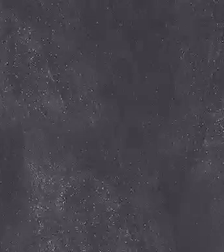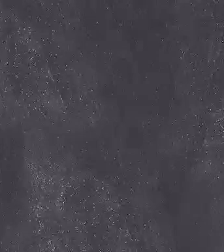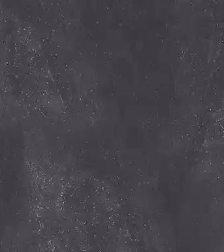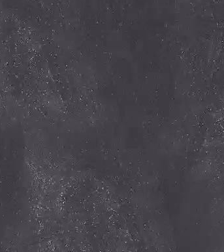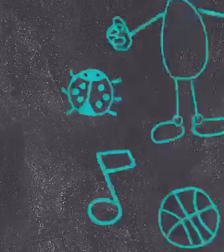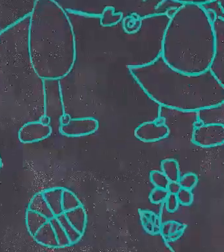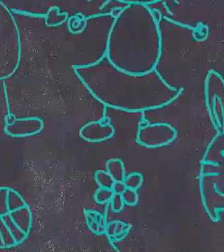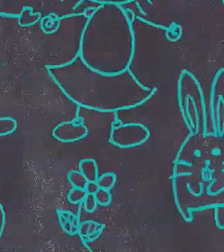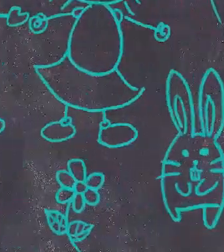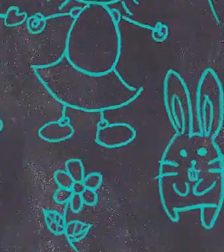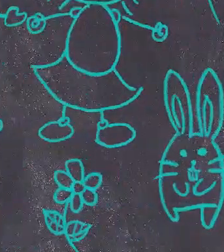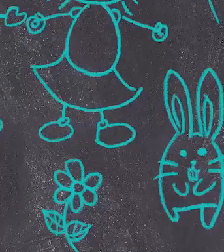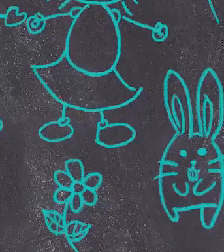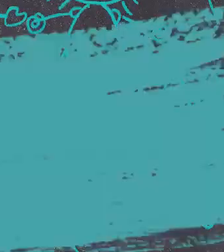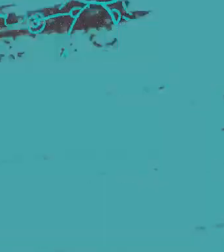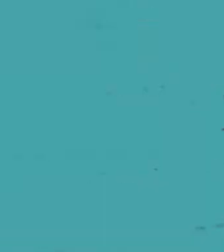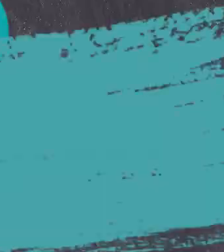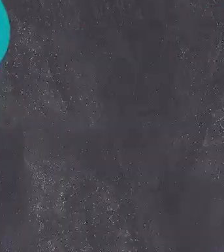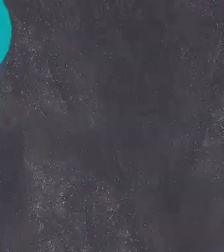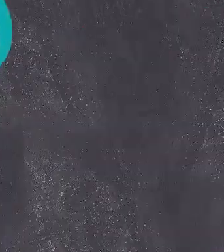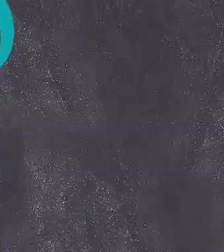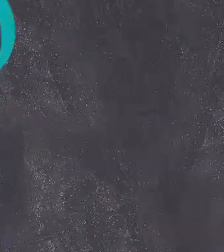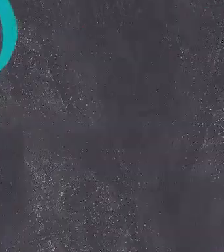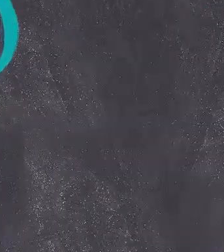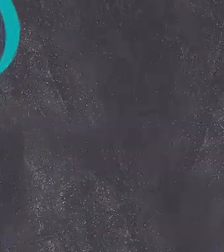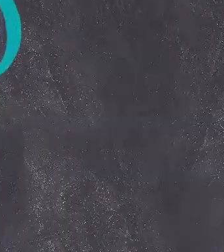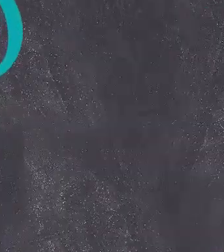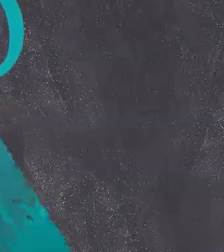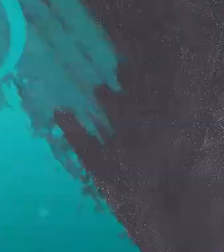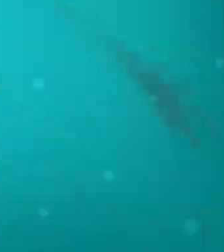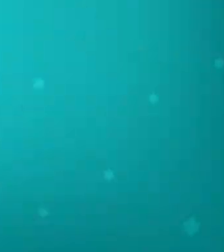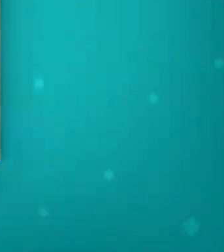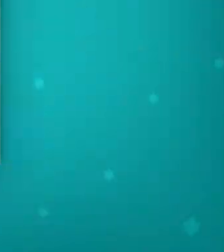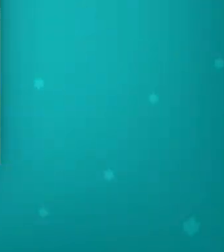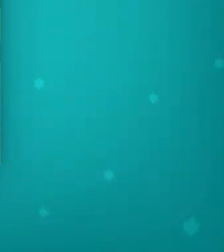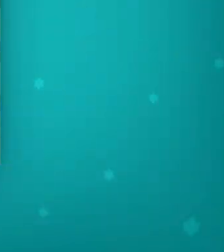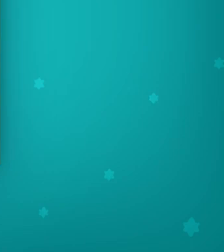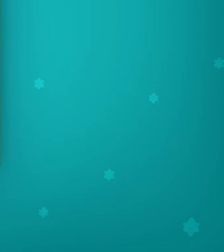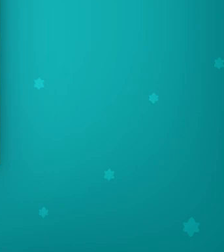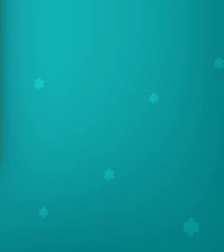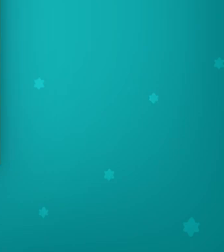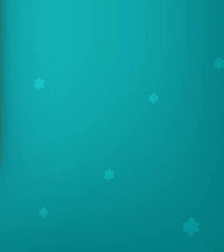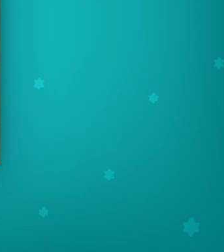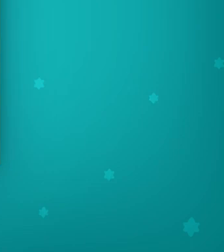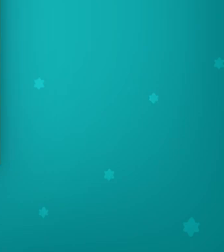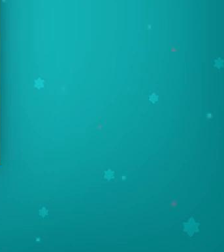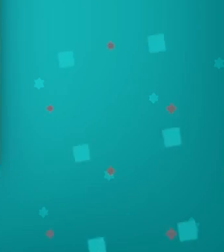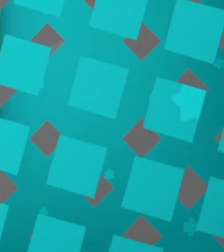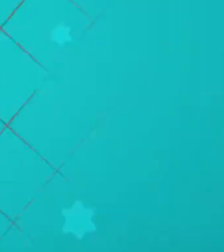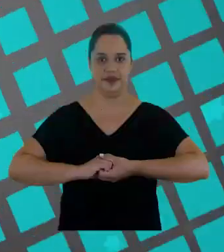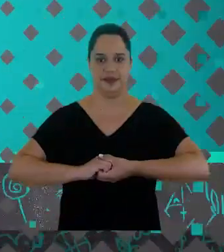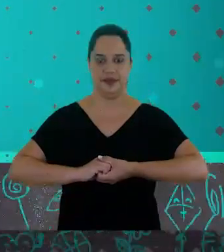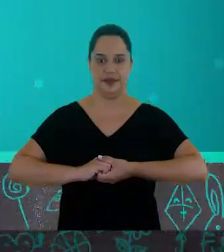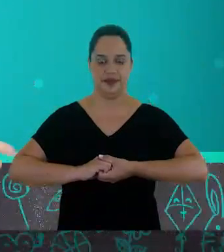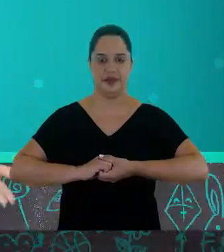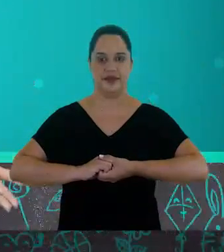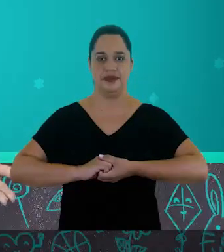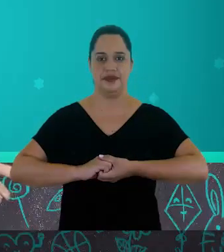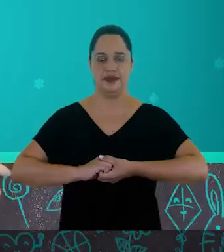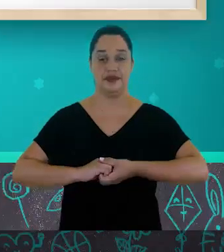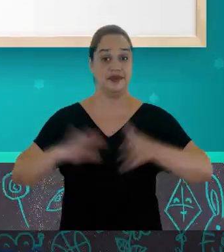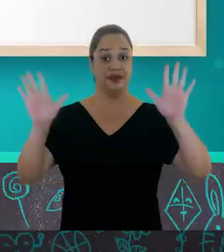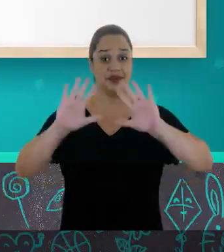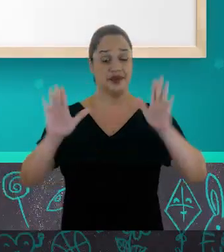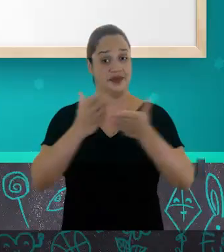Fundo cinza, desenho de duas crianças, uma casa e um barco, entre outros. Em contorno azul, surge na tela. Ao centro, globo, a que falou. Vídeo tutorial do Estudante, Três Histórias de Encanto. Conteúdo elaborado para Andréa Maffrem Alves. Olá,